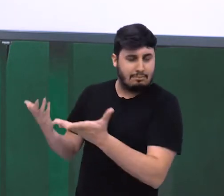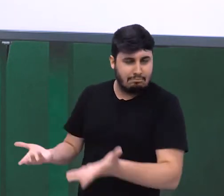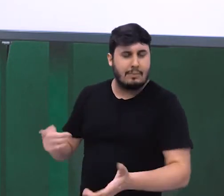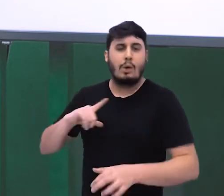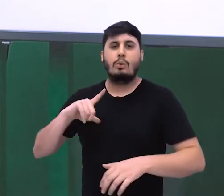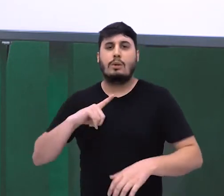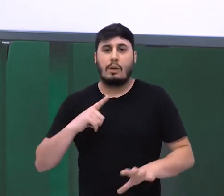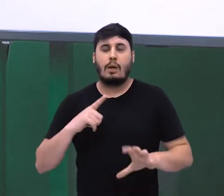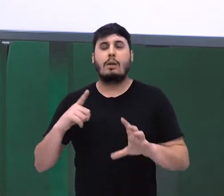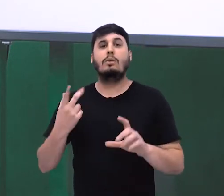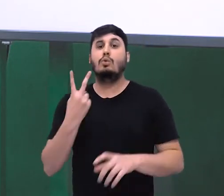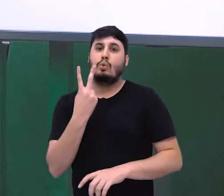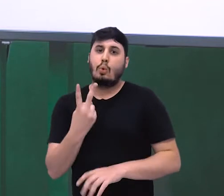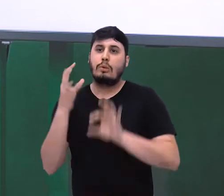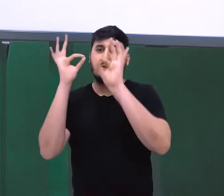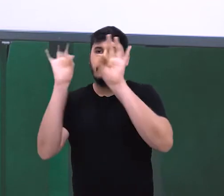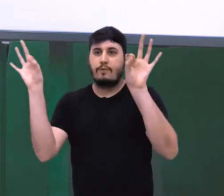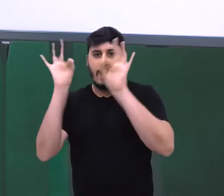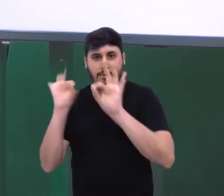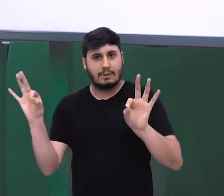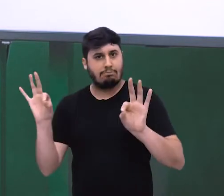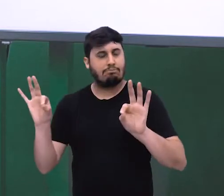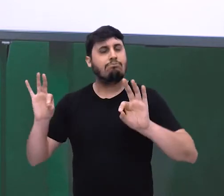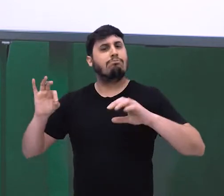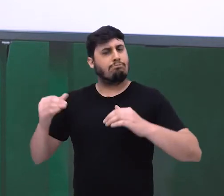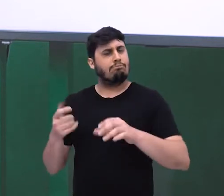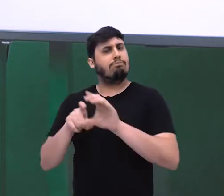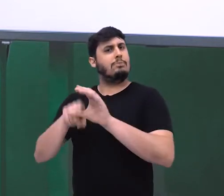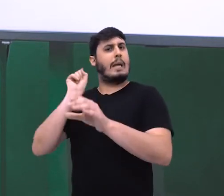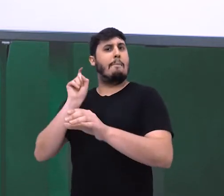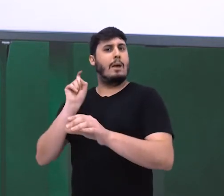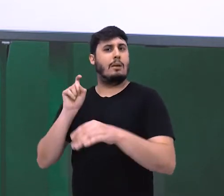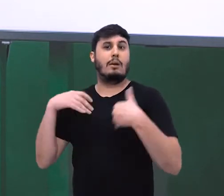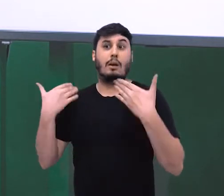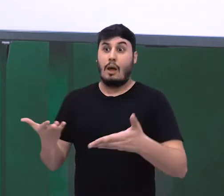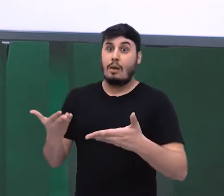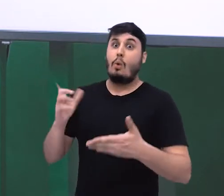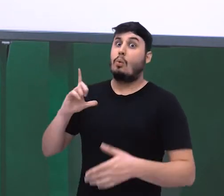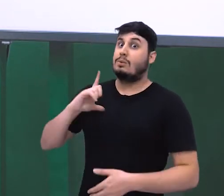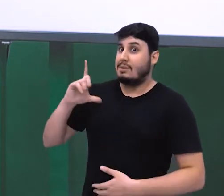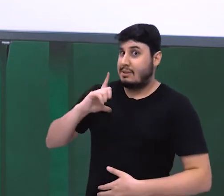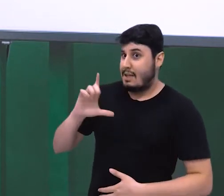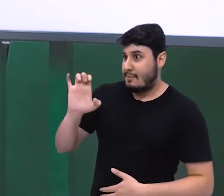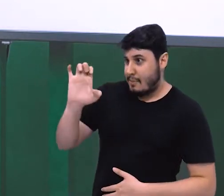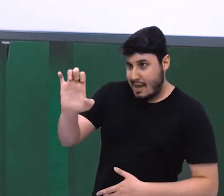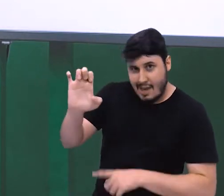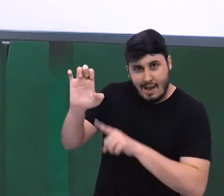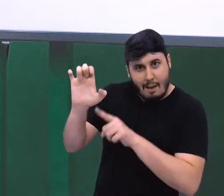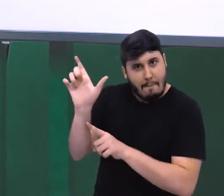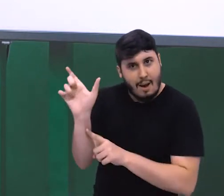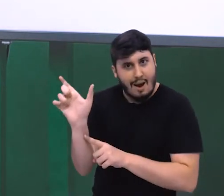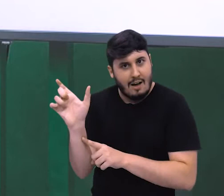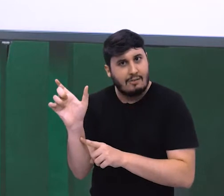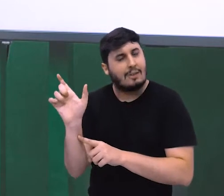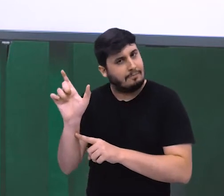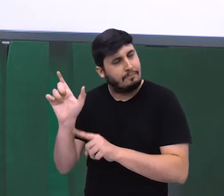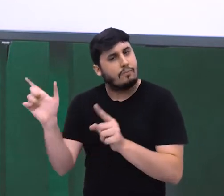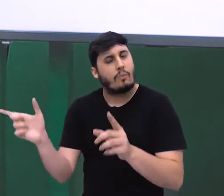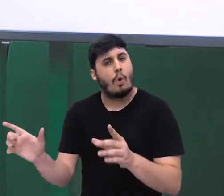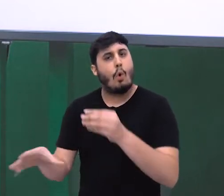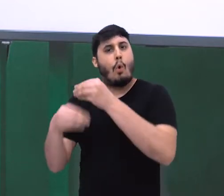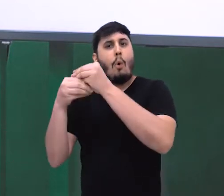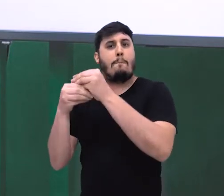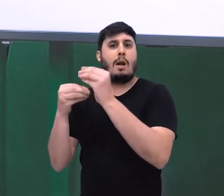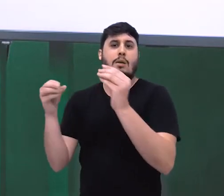orações coordenadas. E eu tenho no meio o E, a conjunção E. Se eu tenho uma conjunção